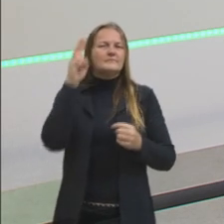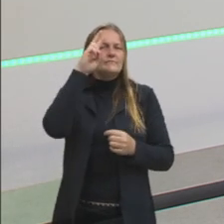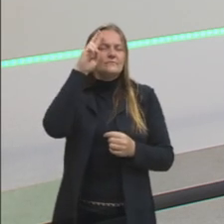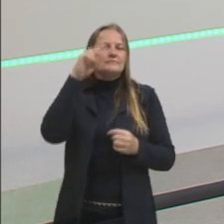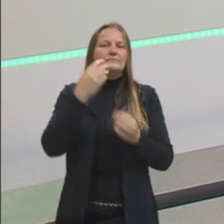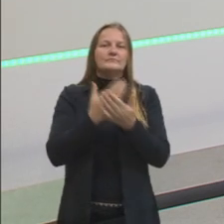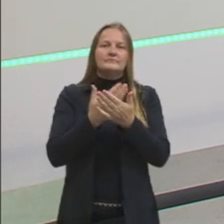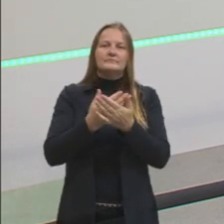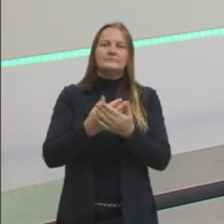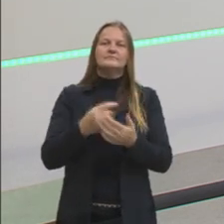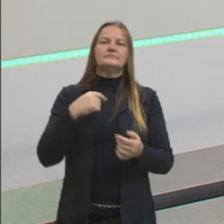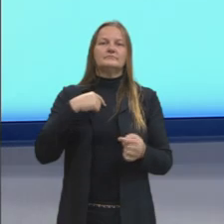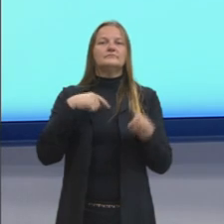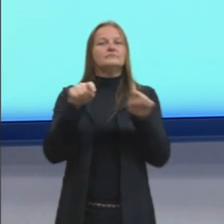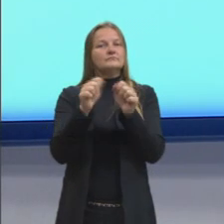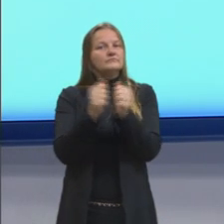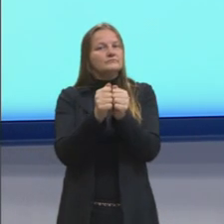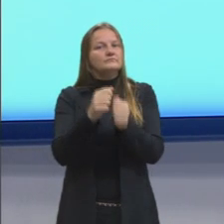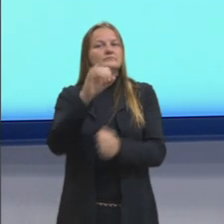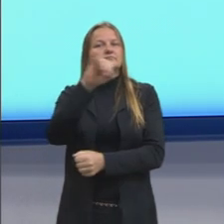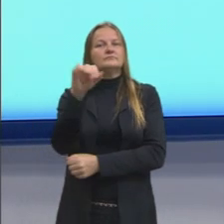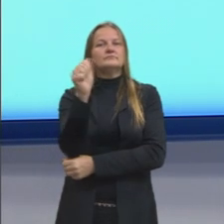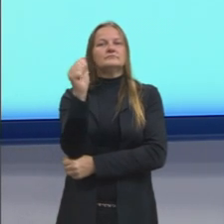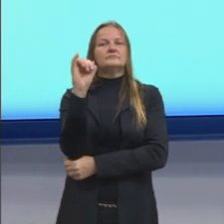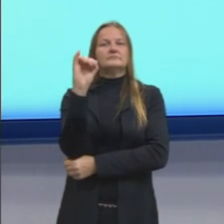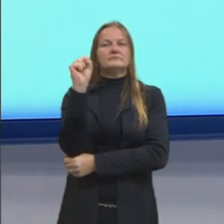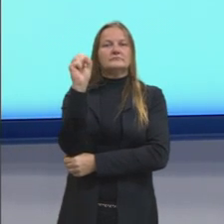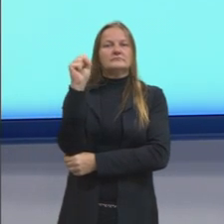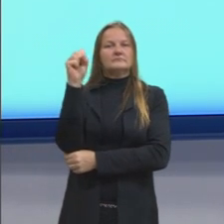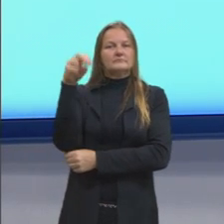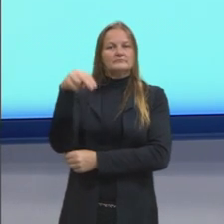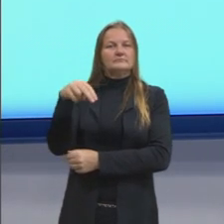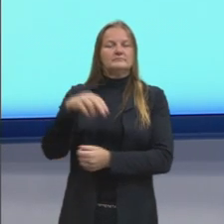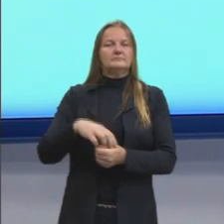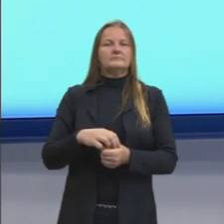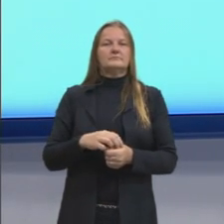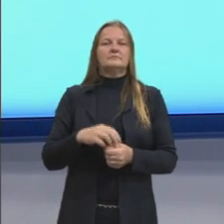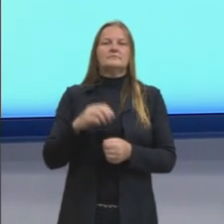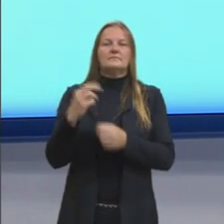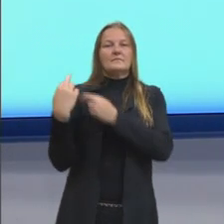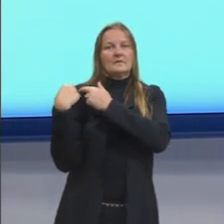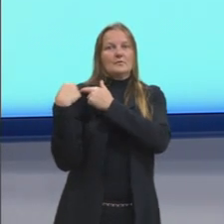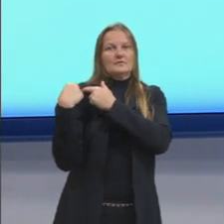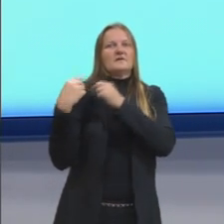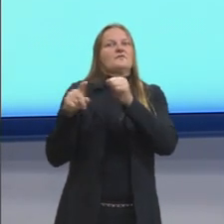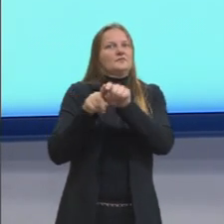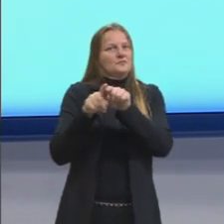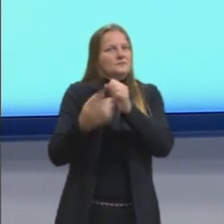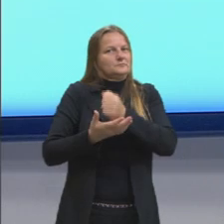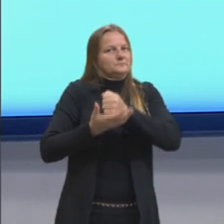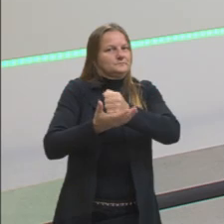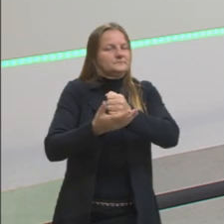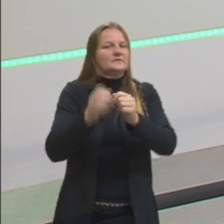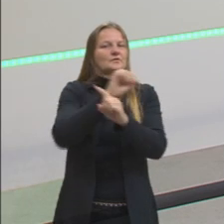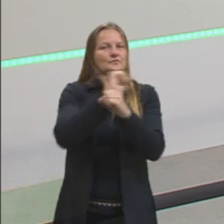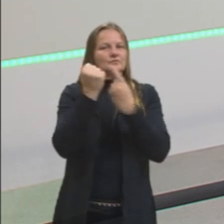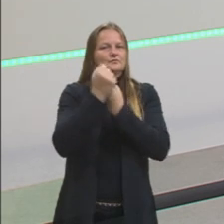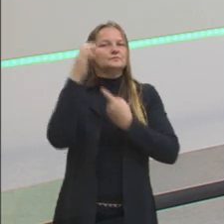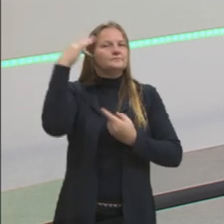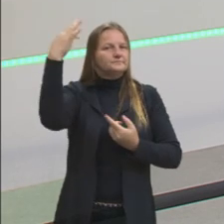que essa aula é feita por mim e também pelo professor Jaysson Paulo Bosa, nosso curador de filosofia e sociologia.